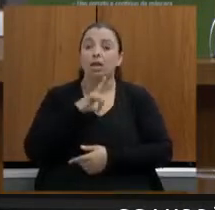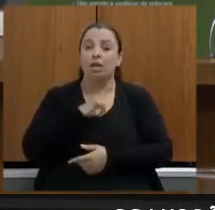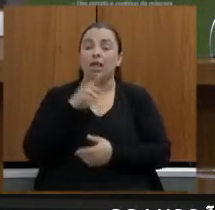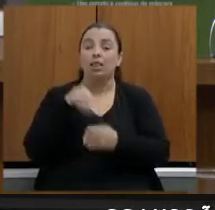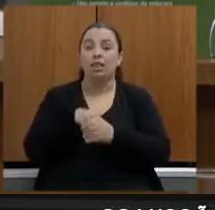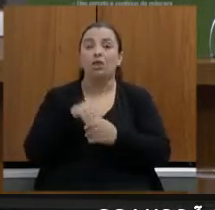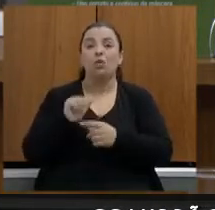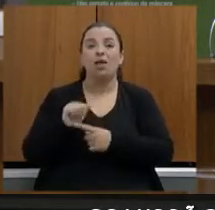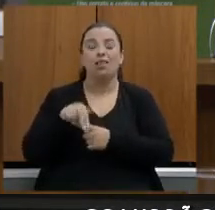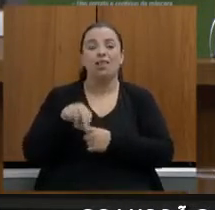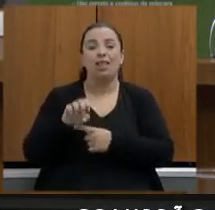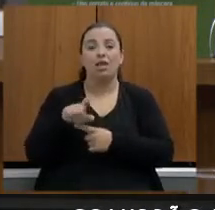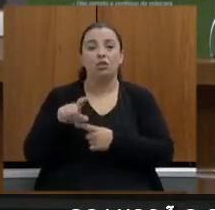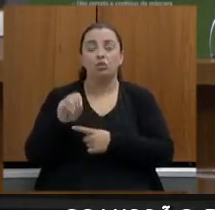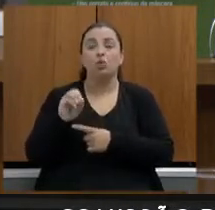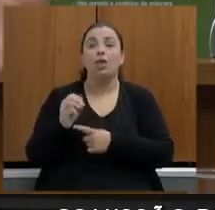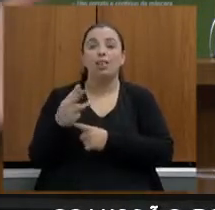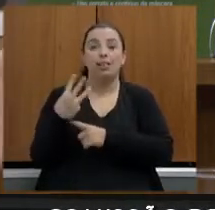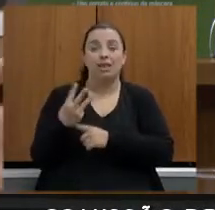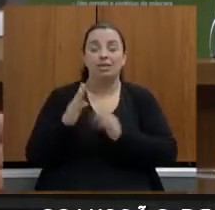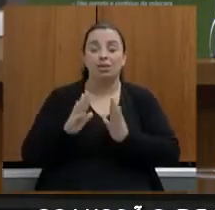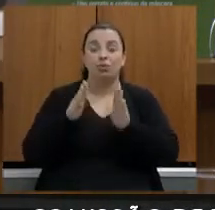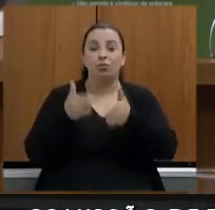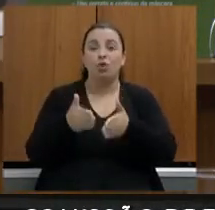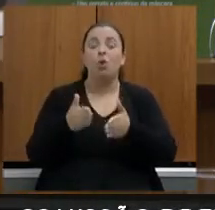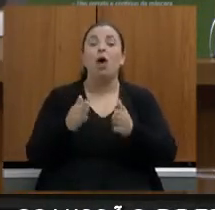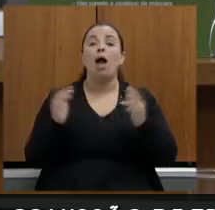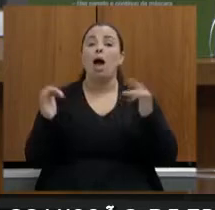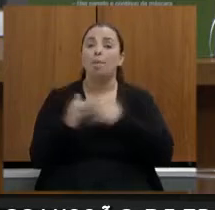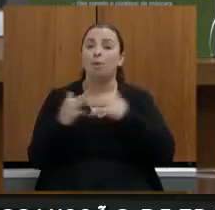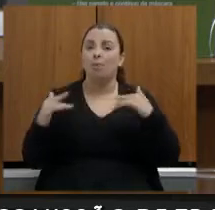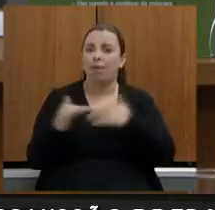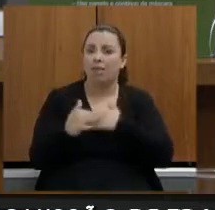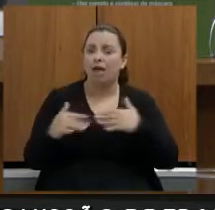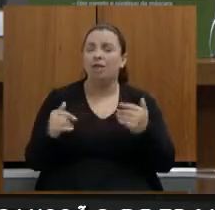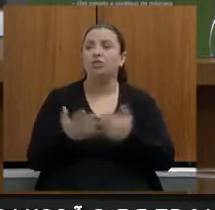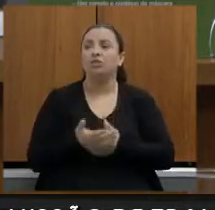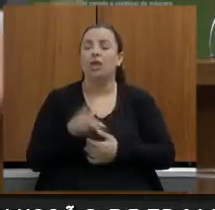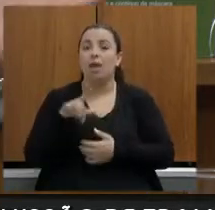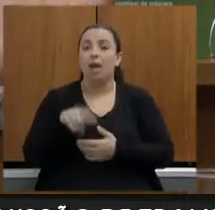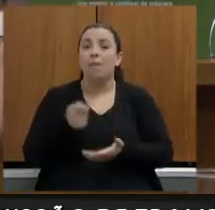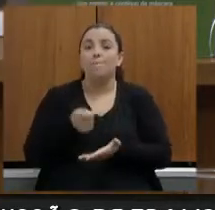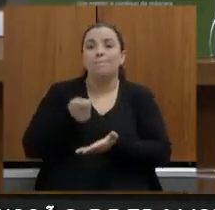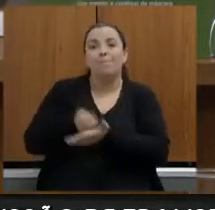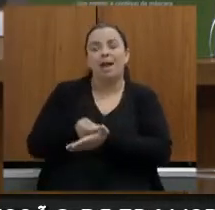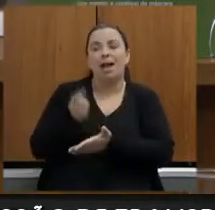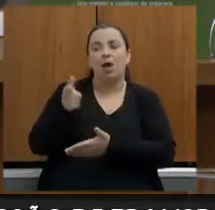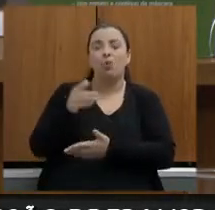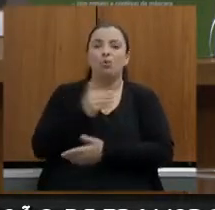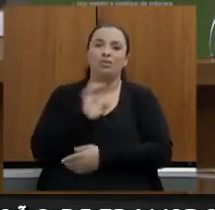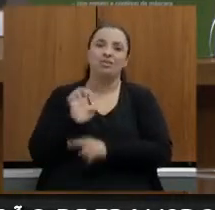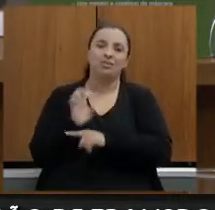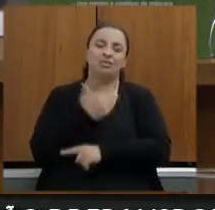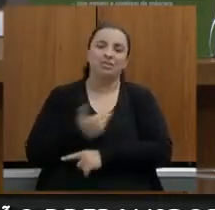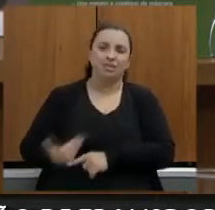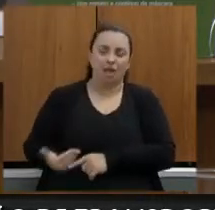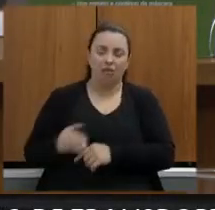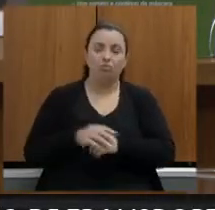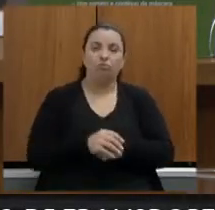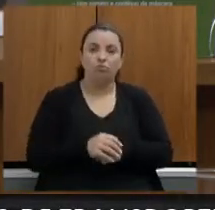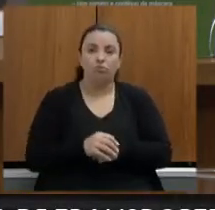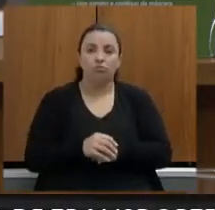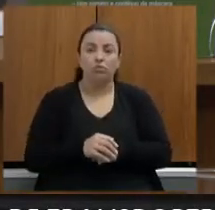anexo voltado para a mobilidade são obrigações de pagar ao estado pagar ao estado e como o senhor bem